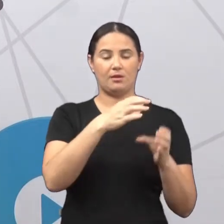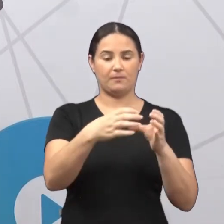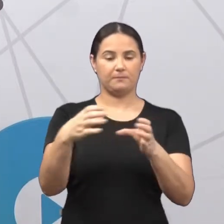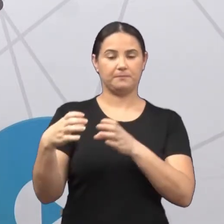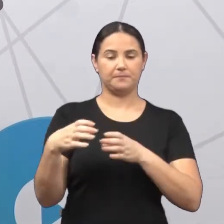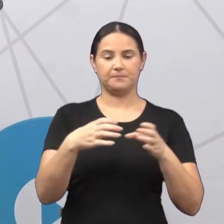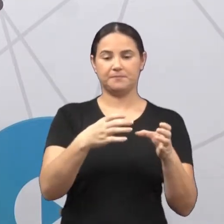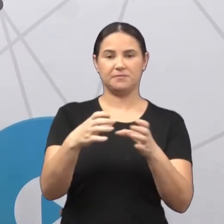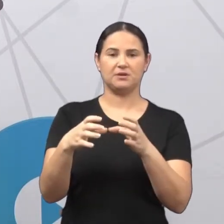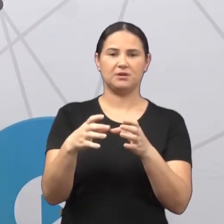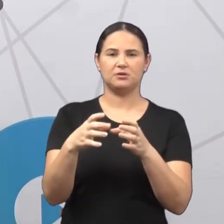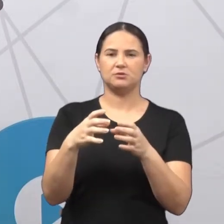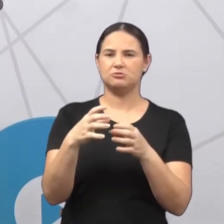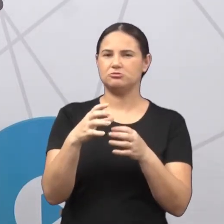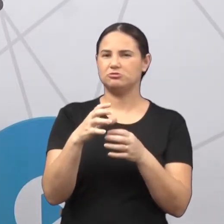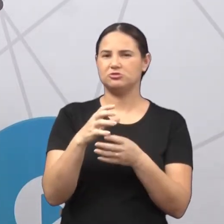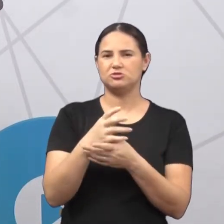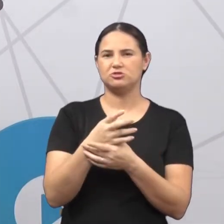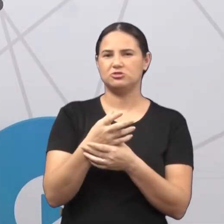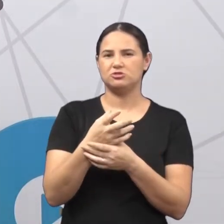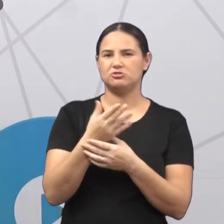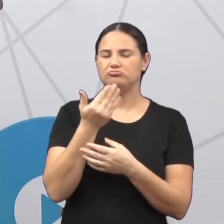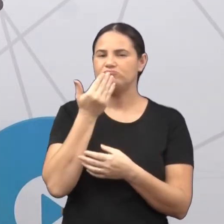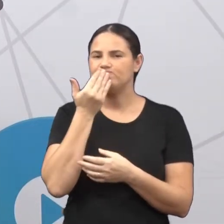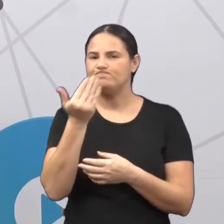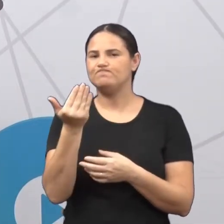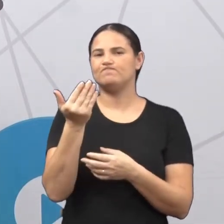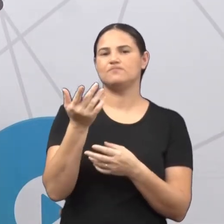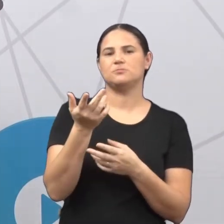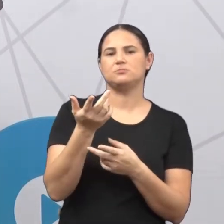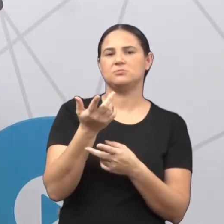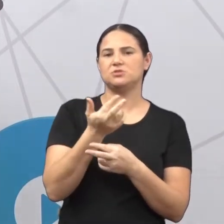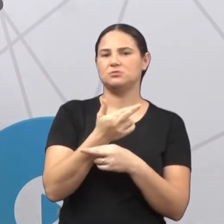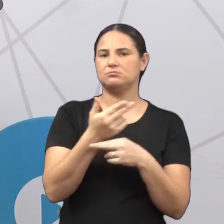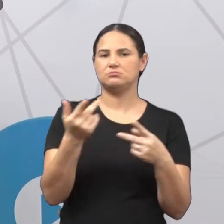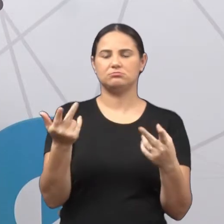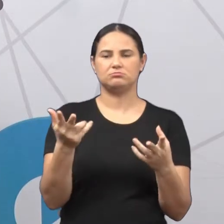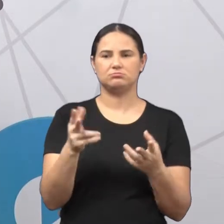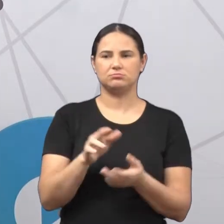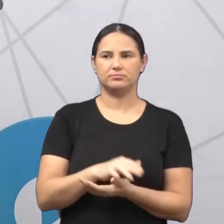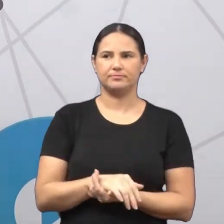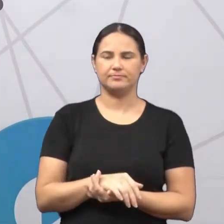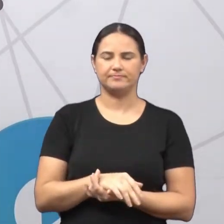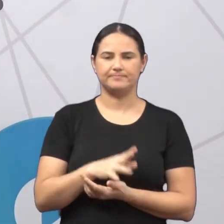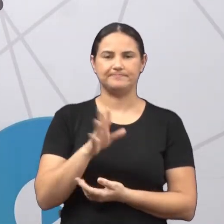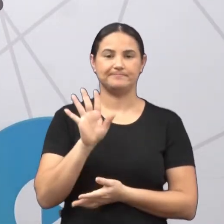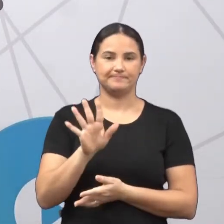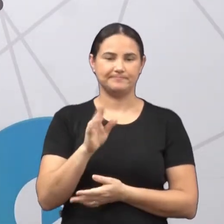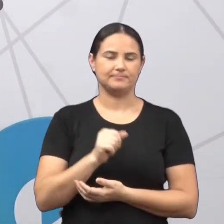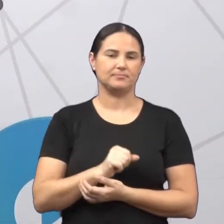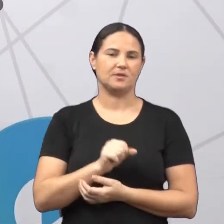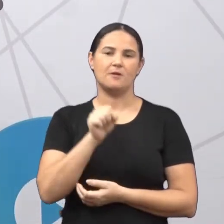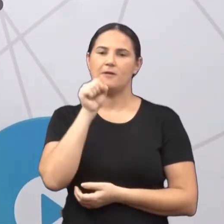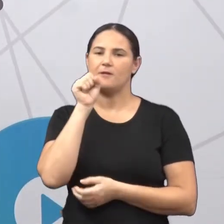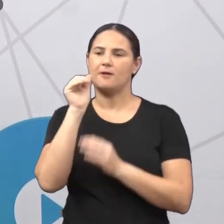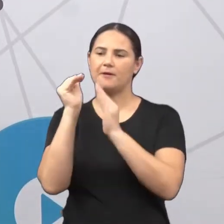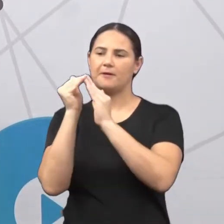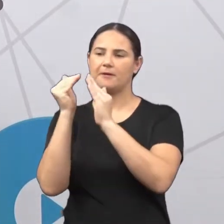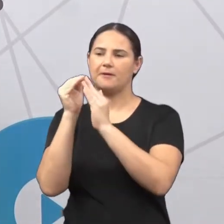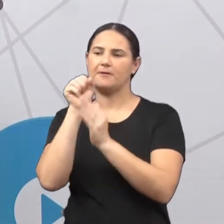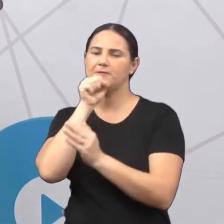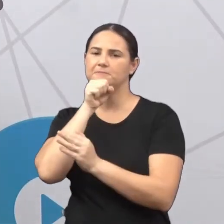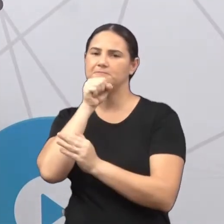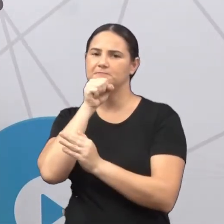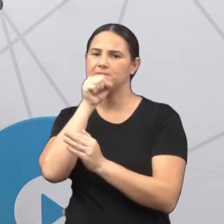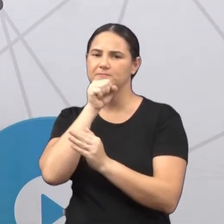vamos ver de todos os tipos. Não é verdade? Quando você vai na casa da vovó, ela mora num